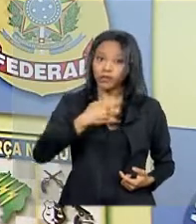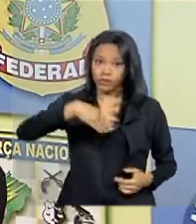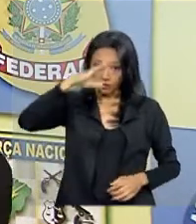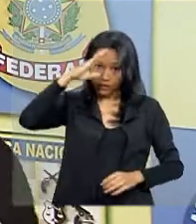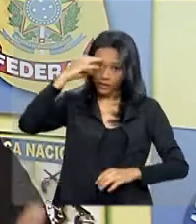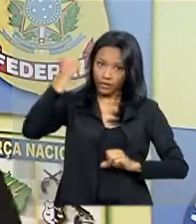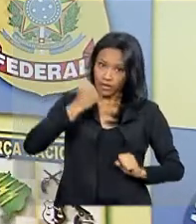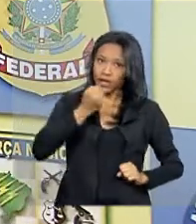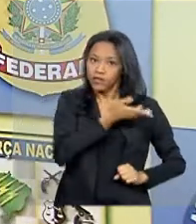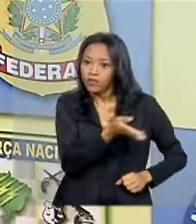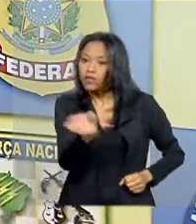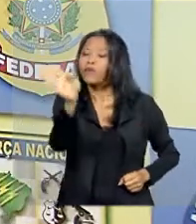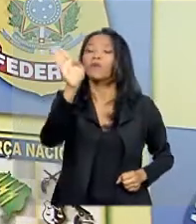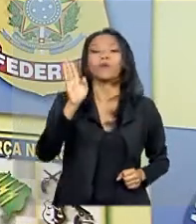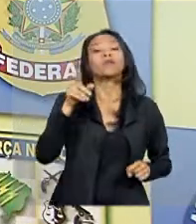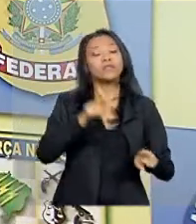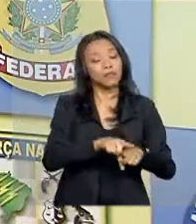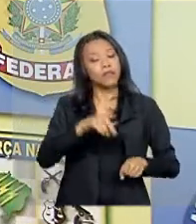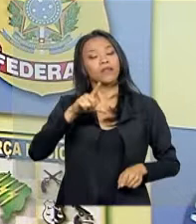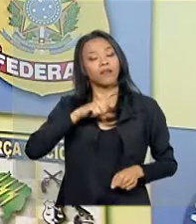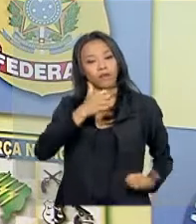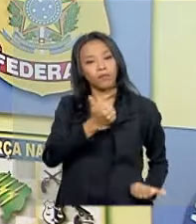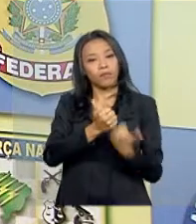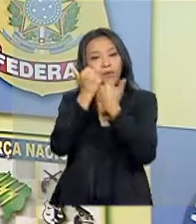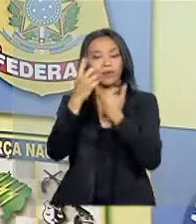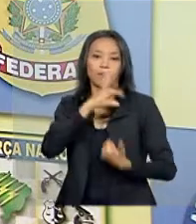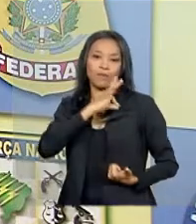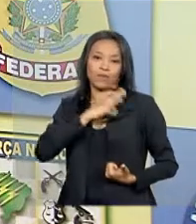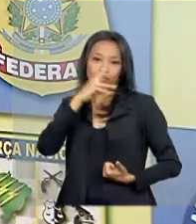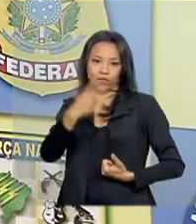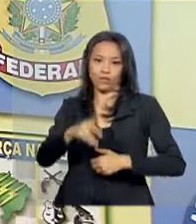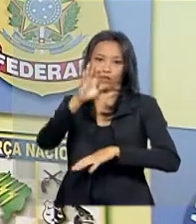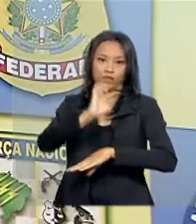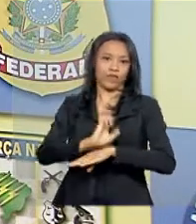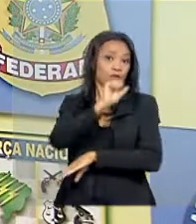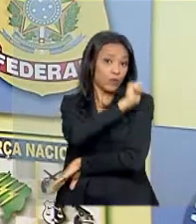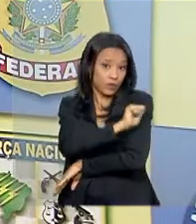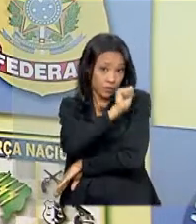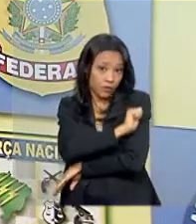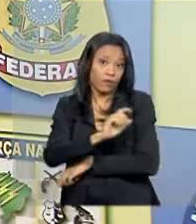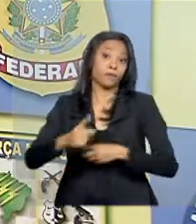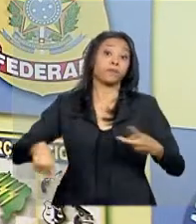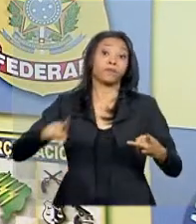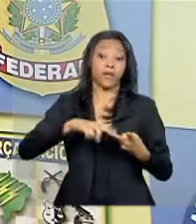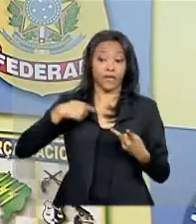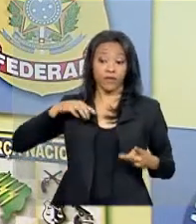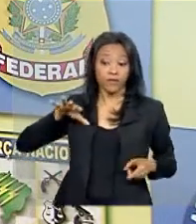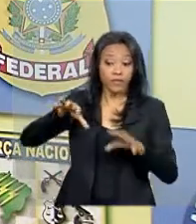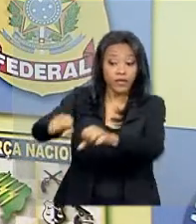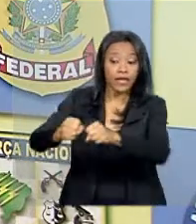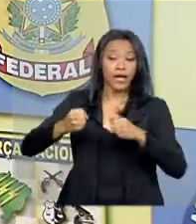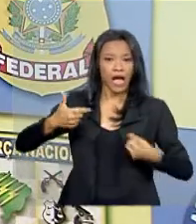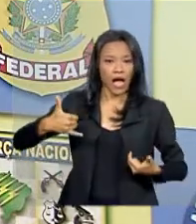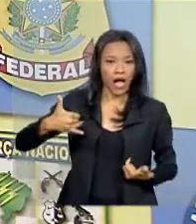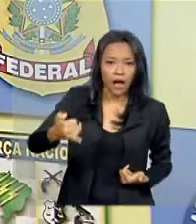contou com a participação da Polícia Militar aqui do Rio de Janeiro. Houve apreensões de armas,